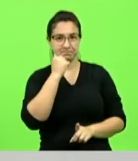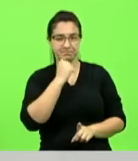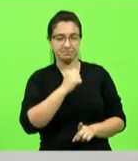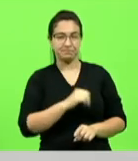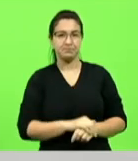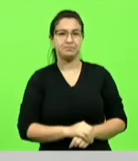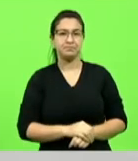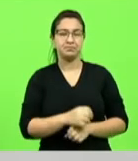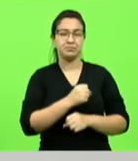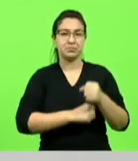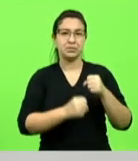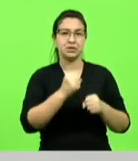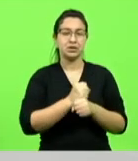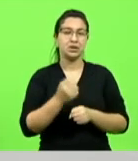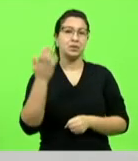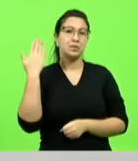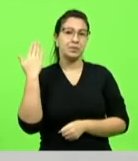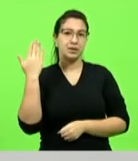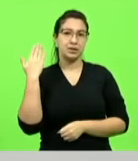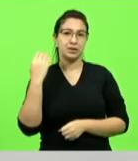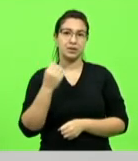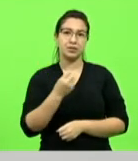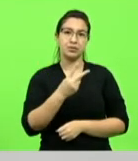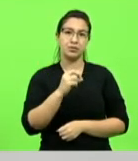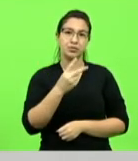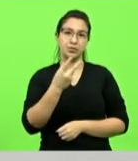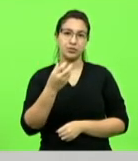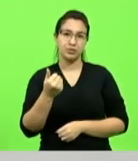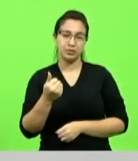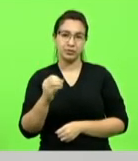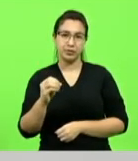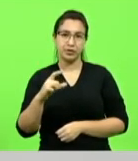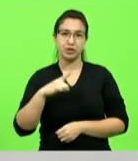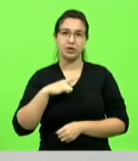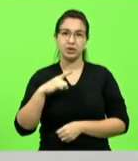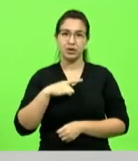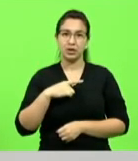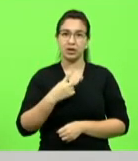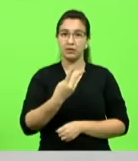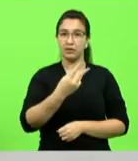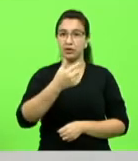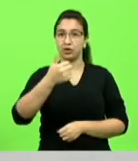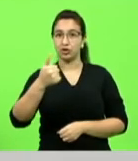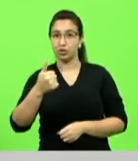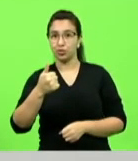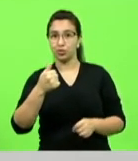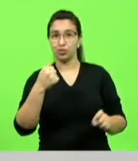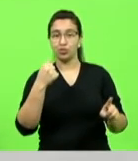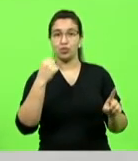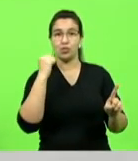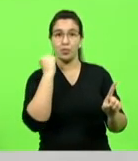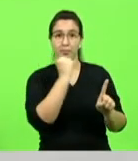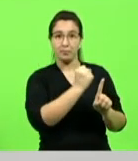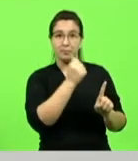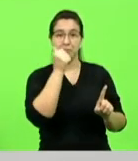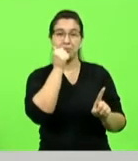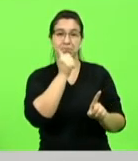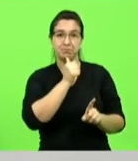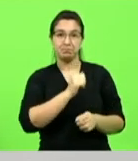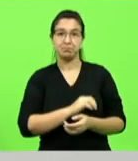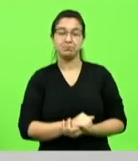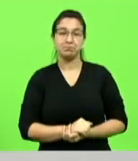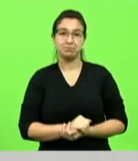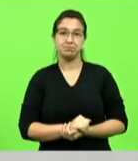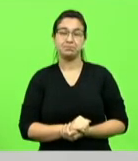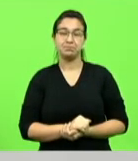passado 2020 nós tivemos 21 feminicídios em Santa Catarina este ano somente nos primeiros cinco